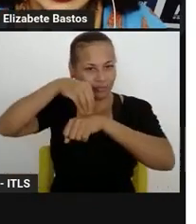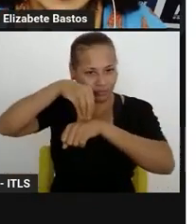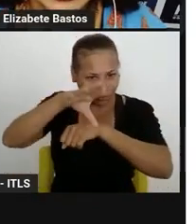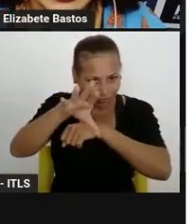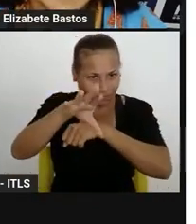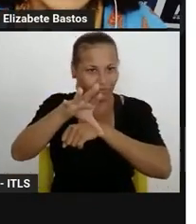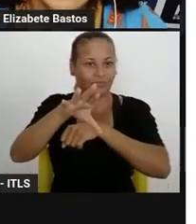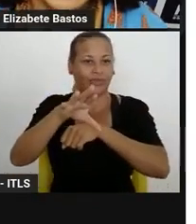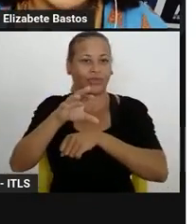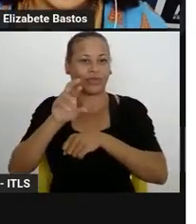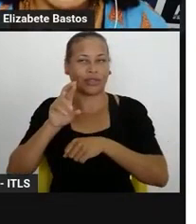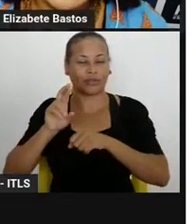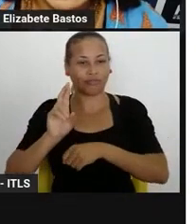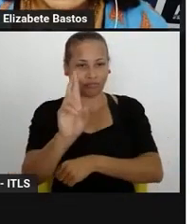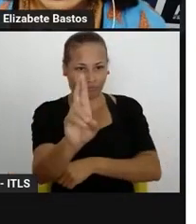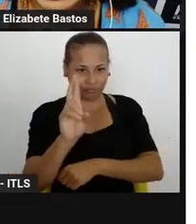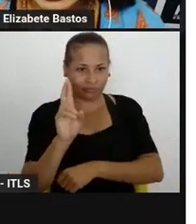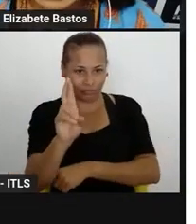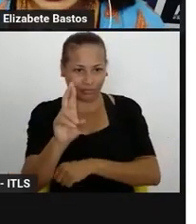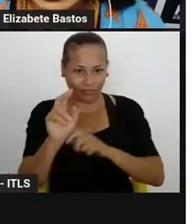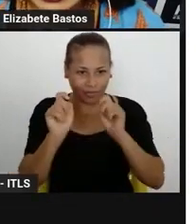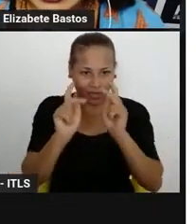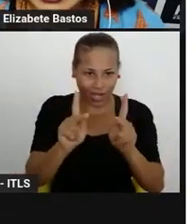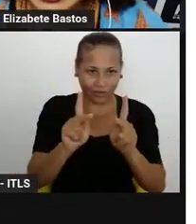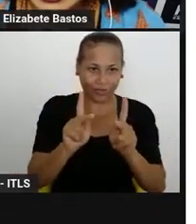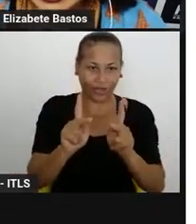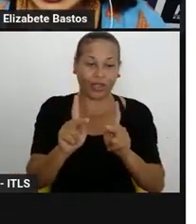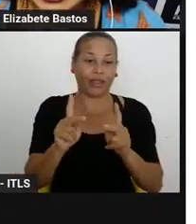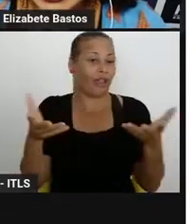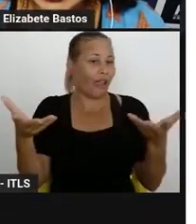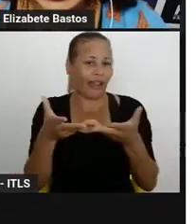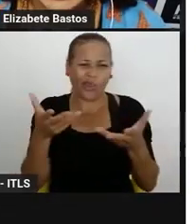responder. Então, retomando aqui as disciplinas